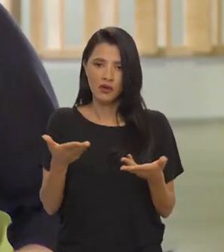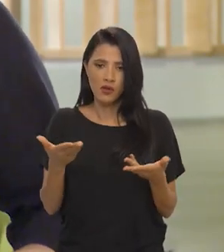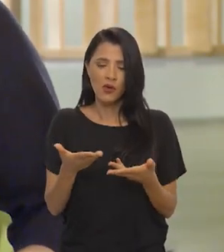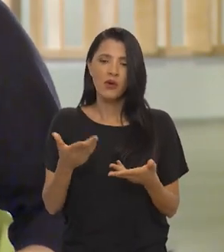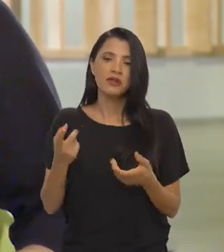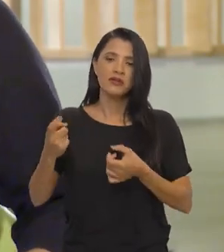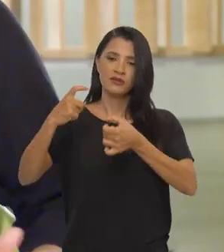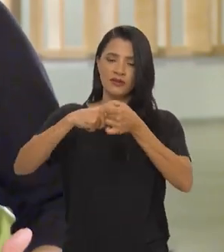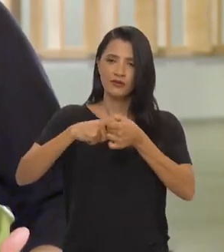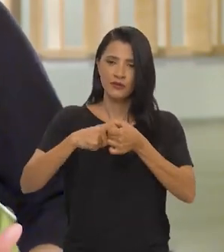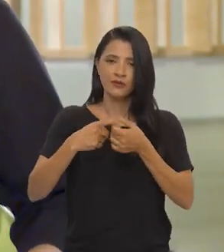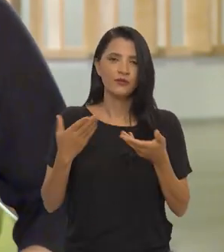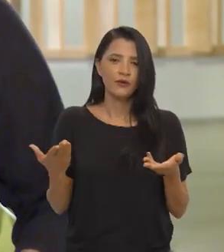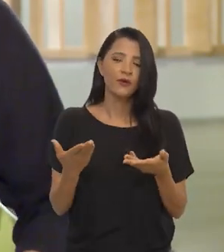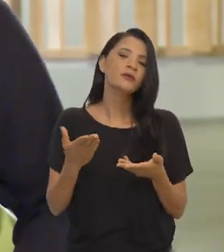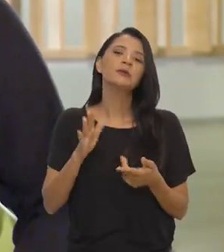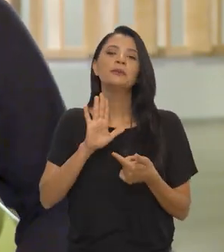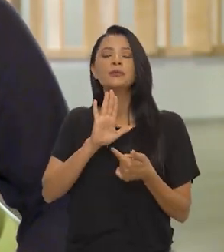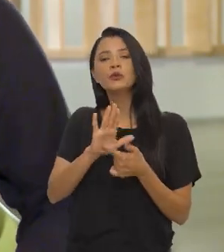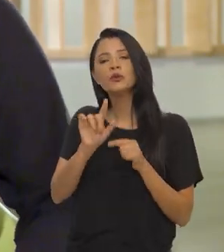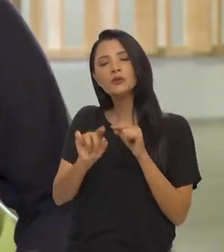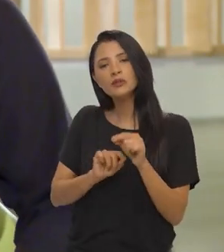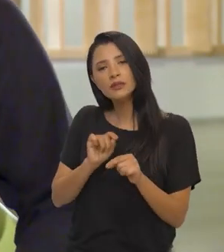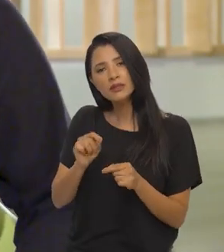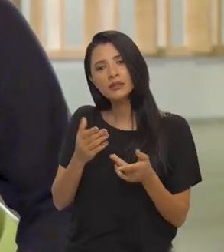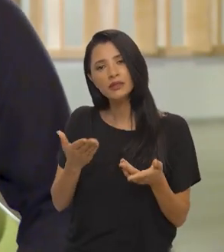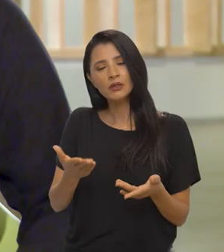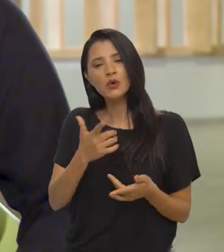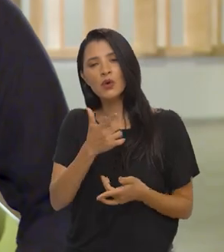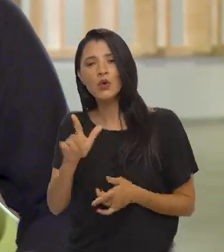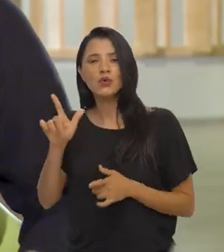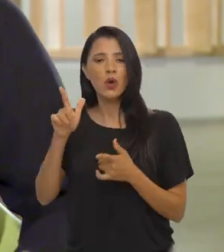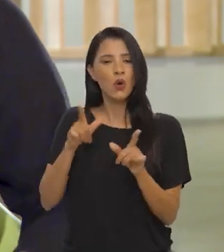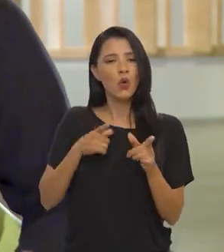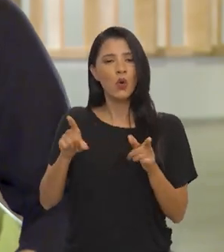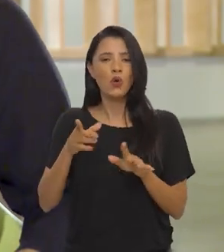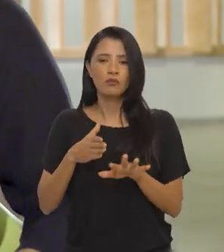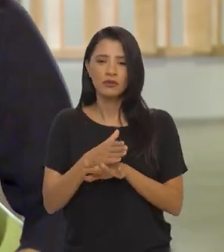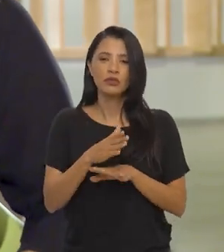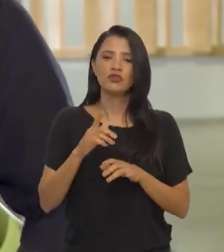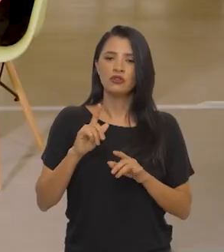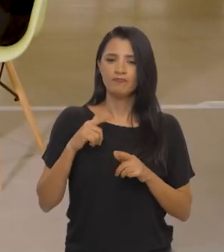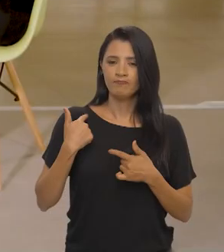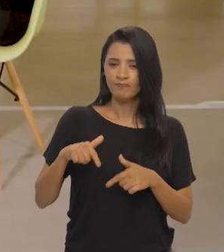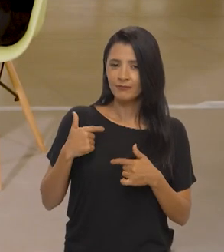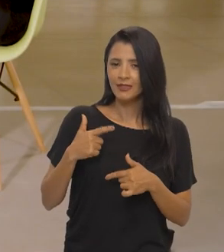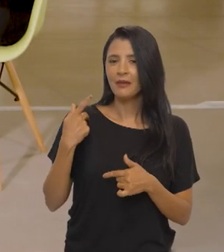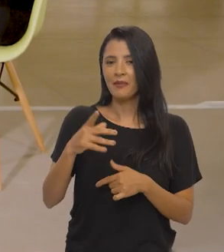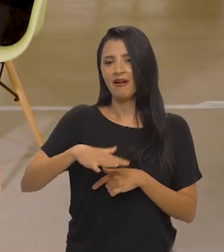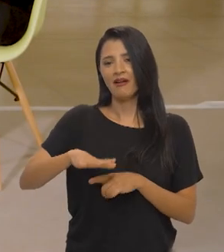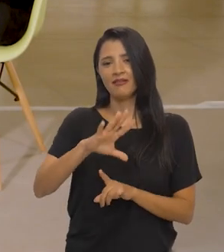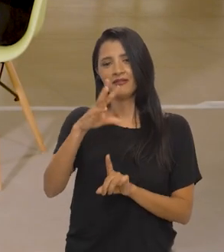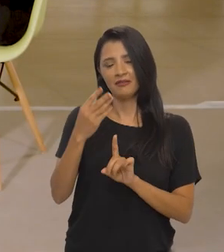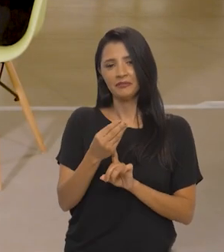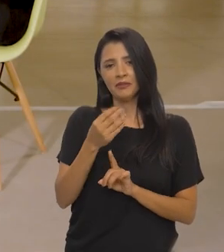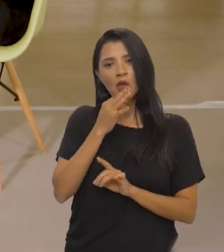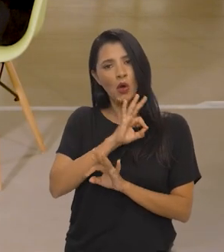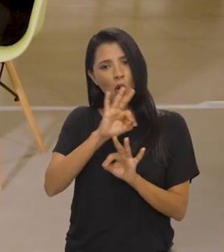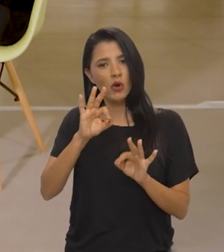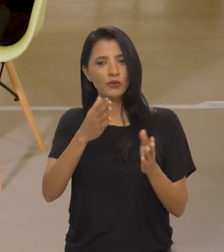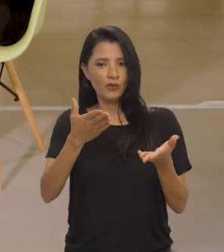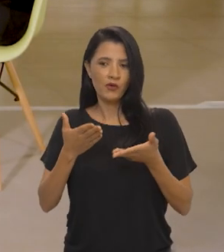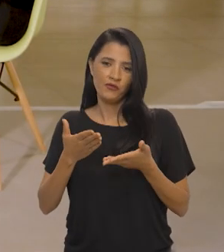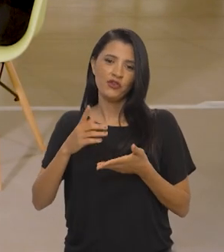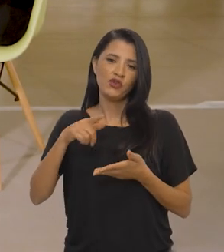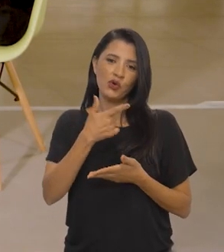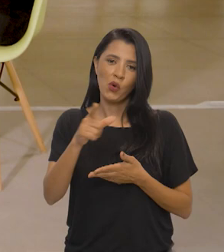nova, nessa retomada, apontando aí outras linhas de ação para a nossa política das artes. Ótimo.